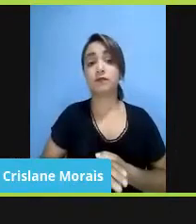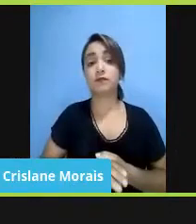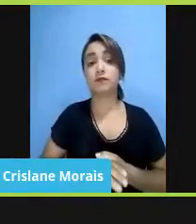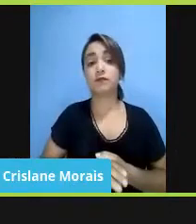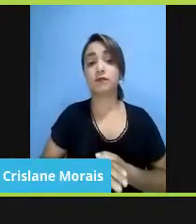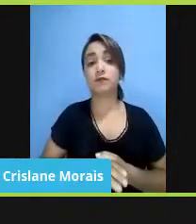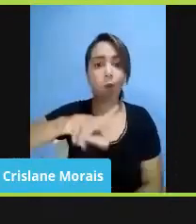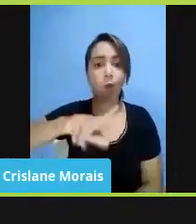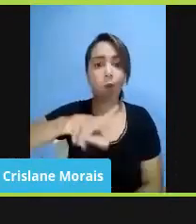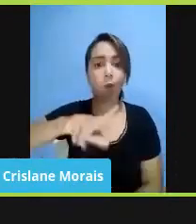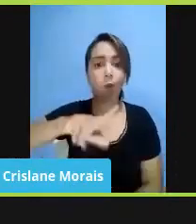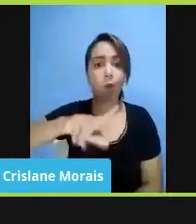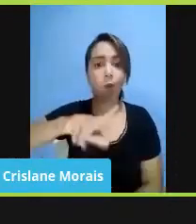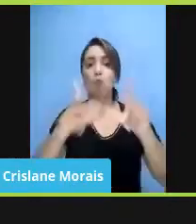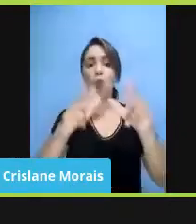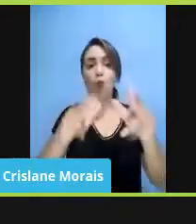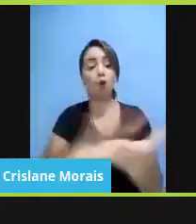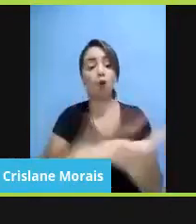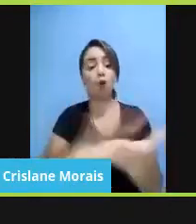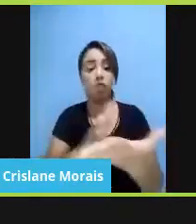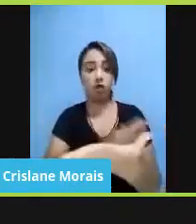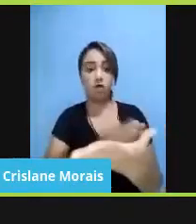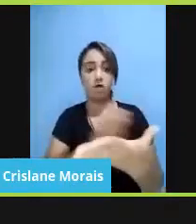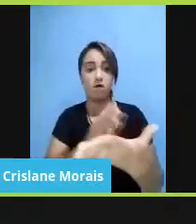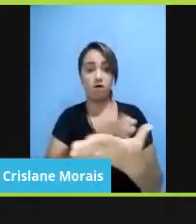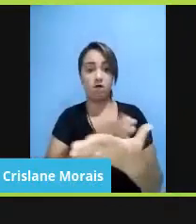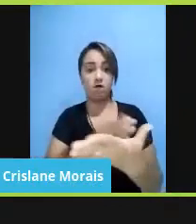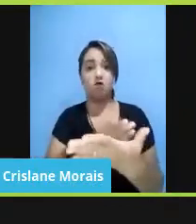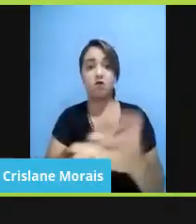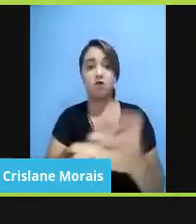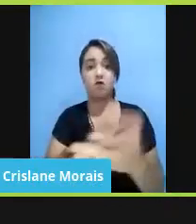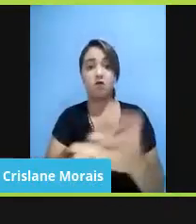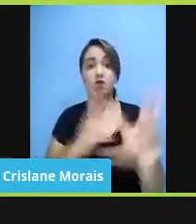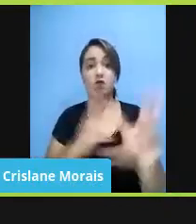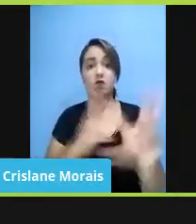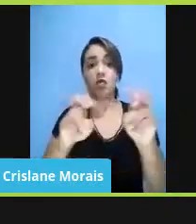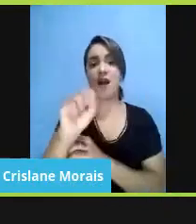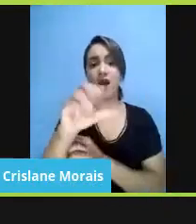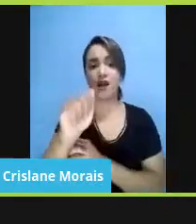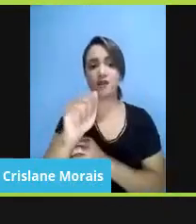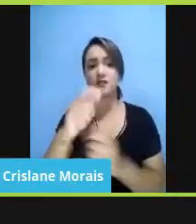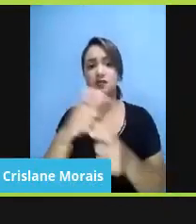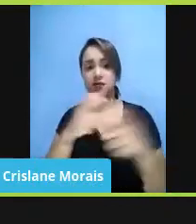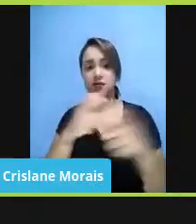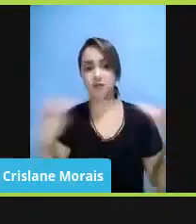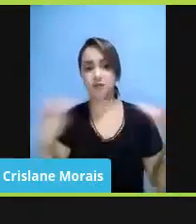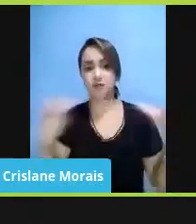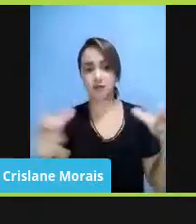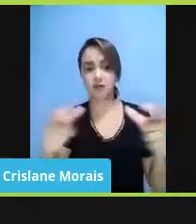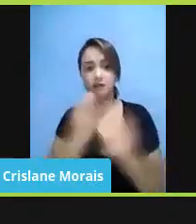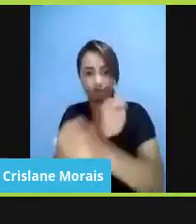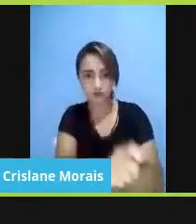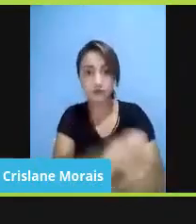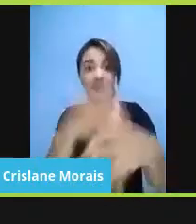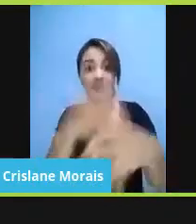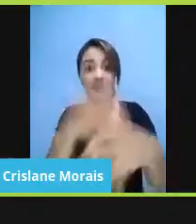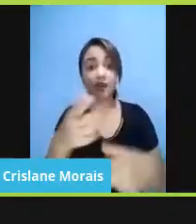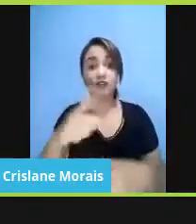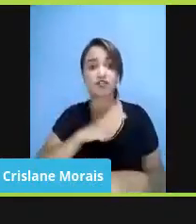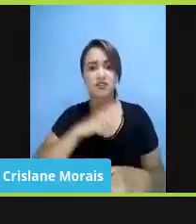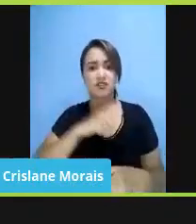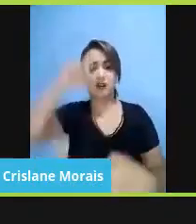Casa Grande e Senzala, não é uma grande orgia sexual, ela foi feita de violência, né? Enfim, as relações sexuais, elas não eram